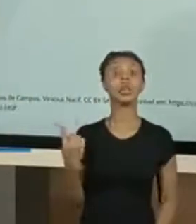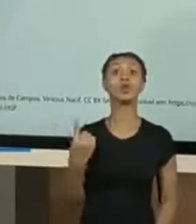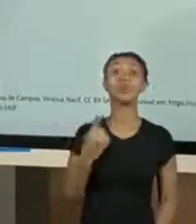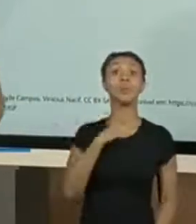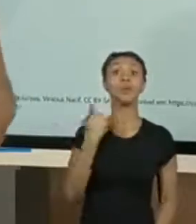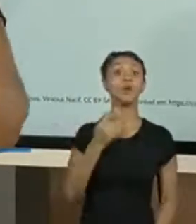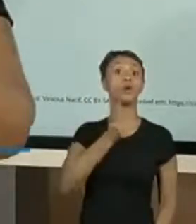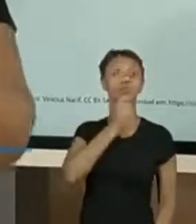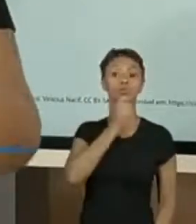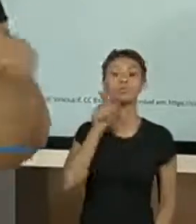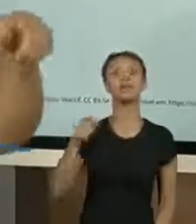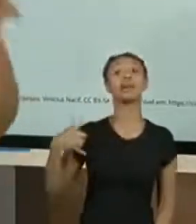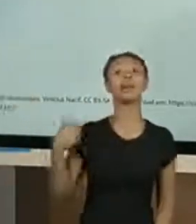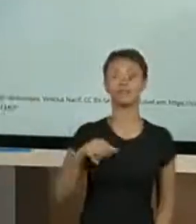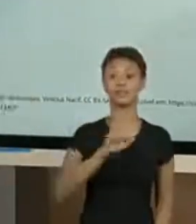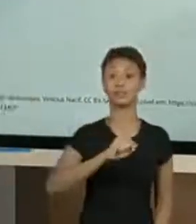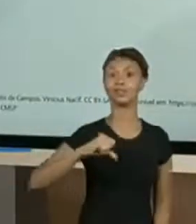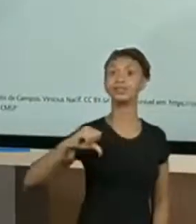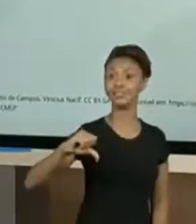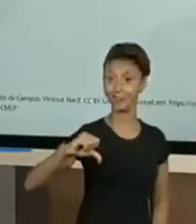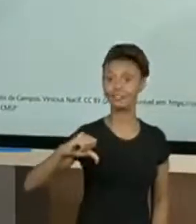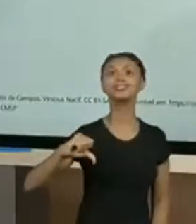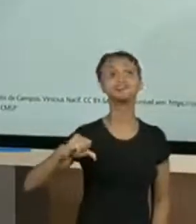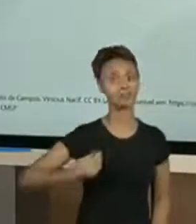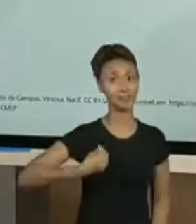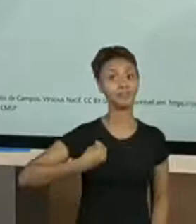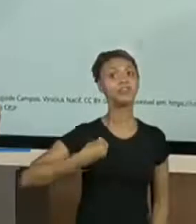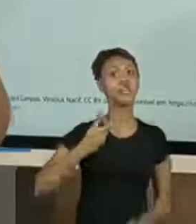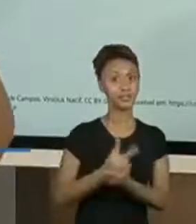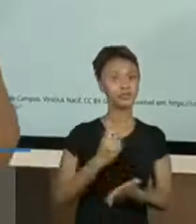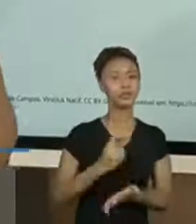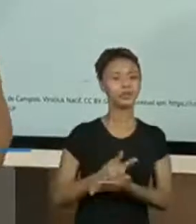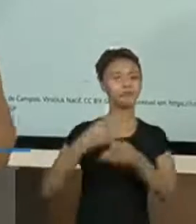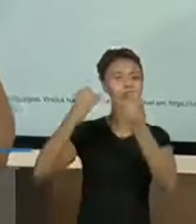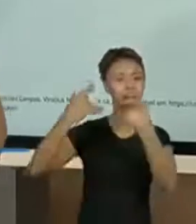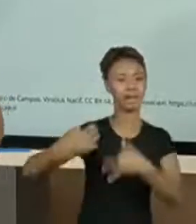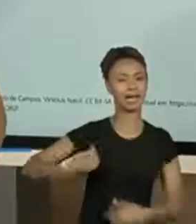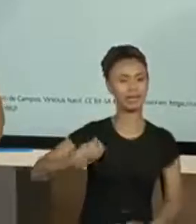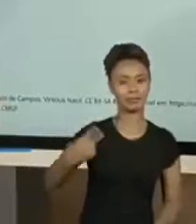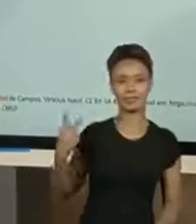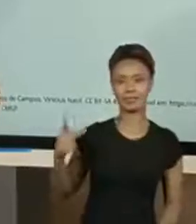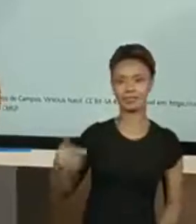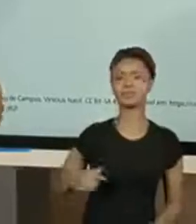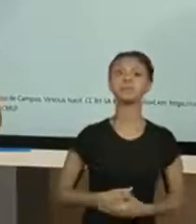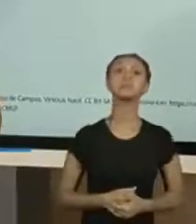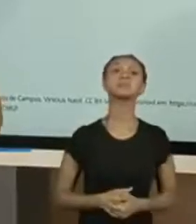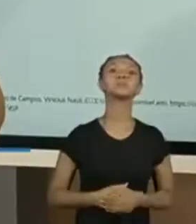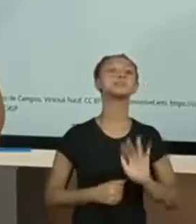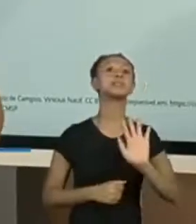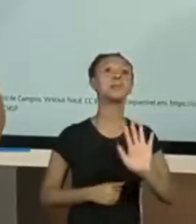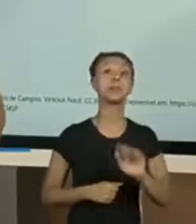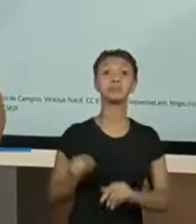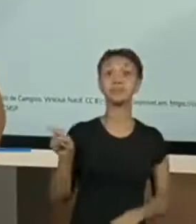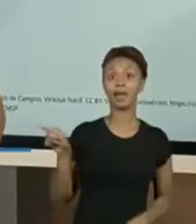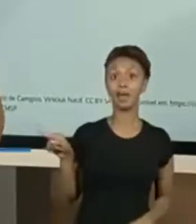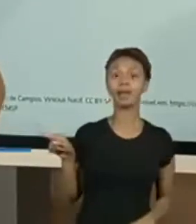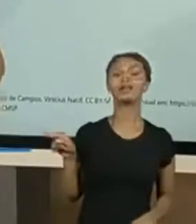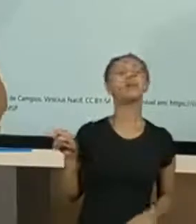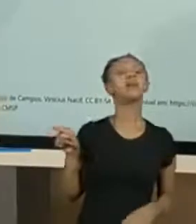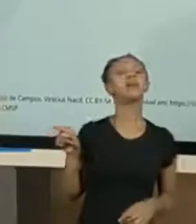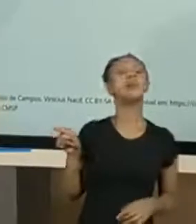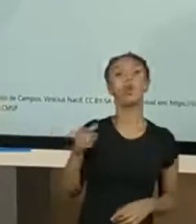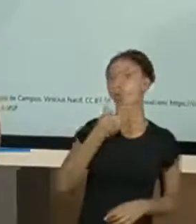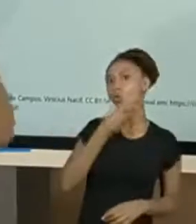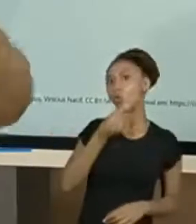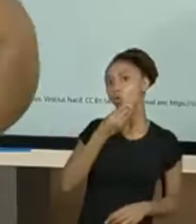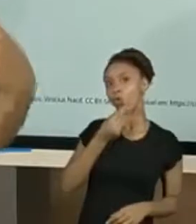Ele está com 89 anos. Vou falar da biografia dele um pouquinho para vocês, já, já. Só que ele é um poeta que é um